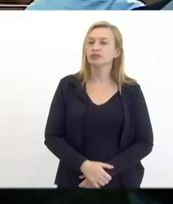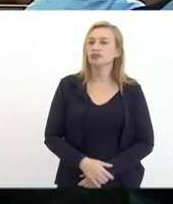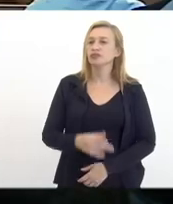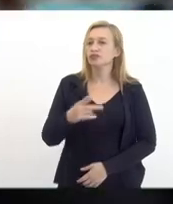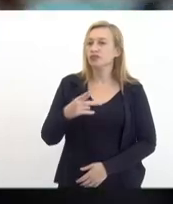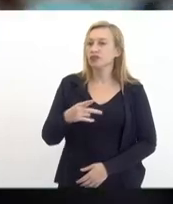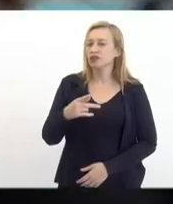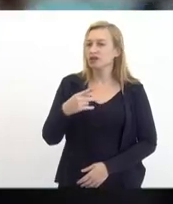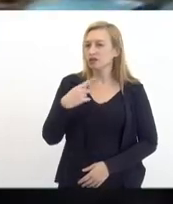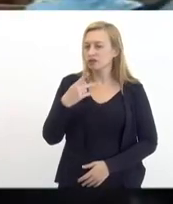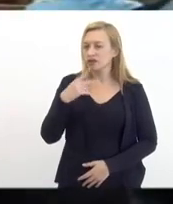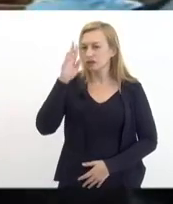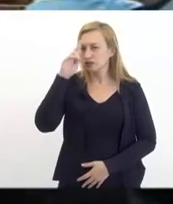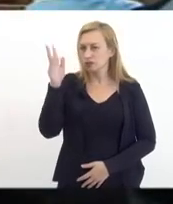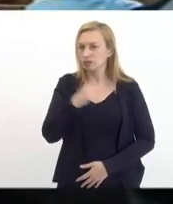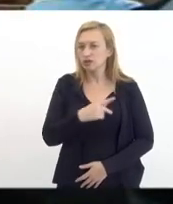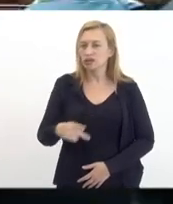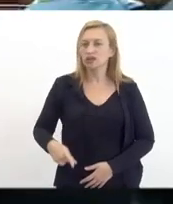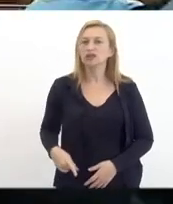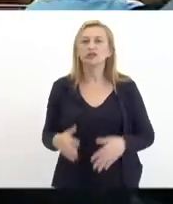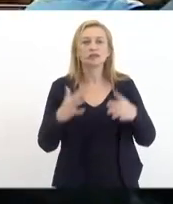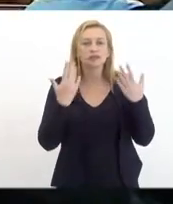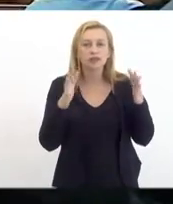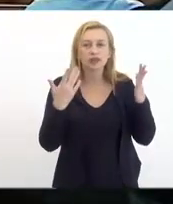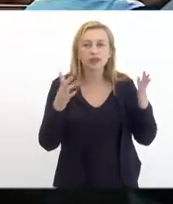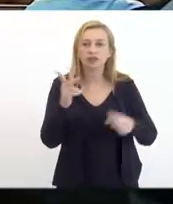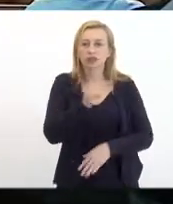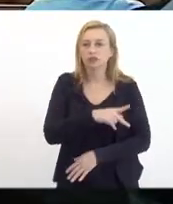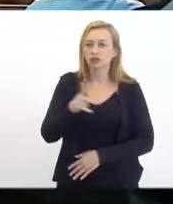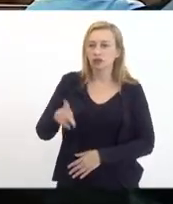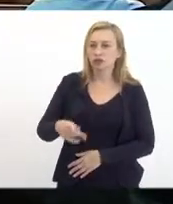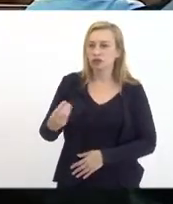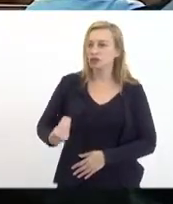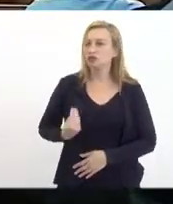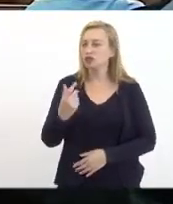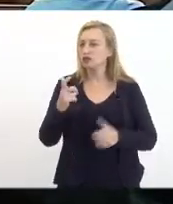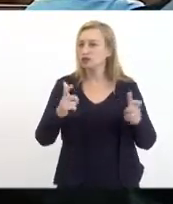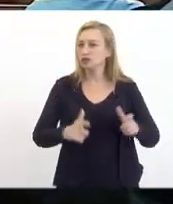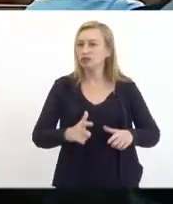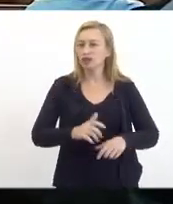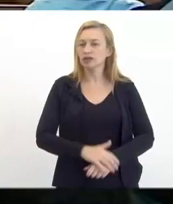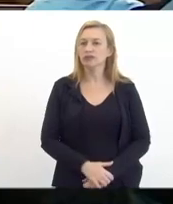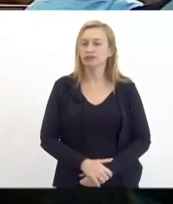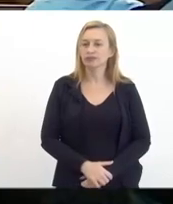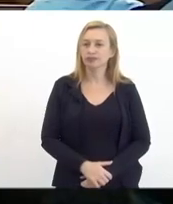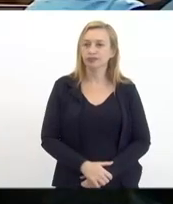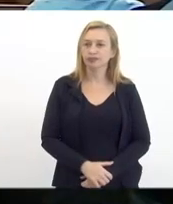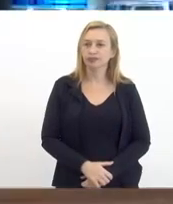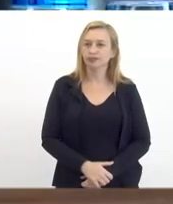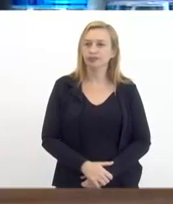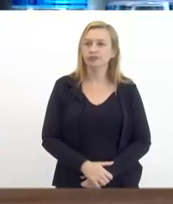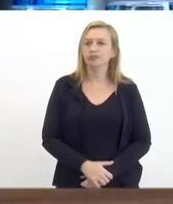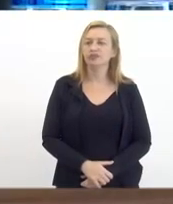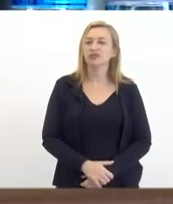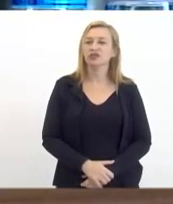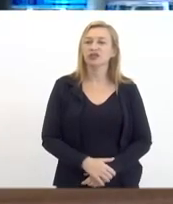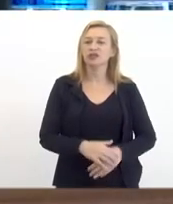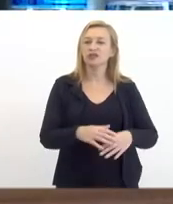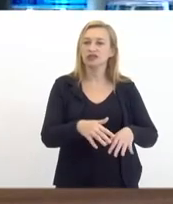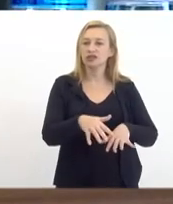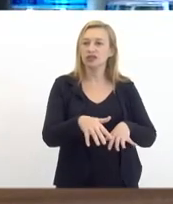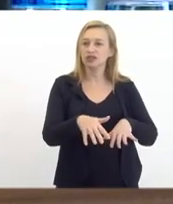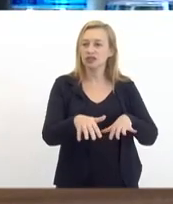e saudar os nossos professores aqui presentes que deveriam ser chamados de mestres